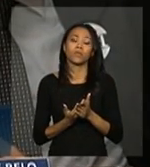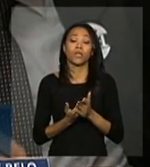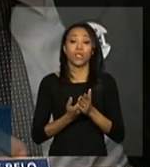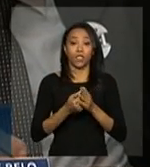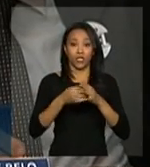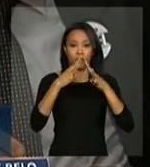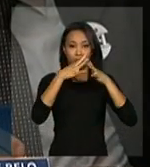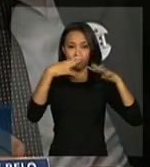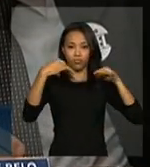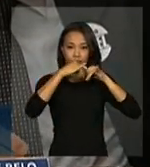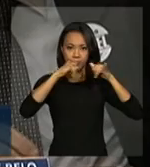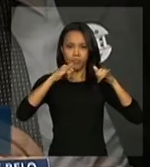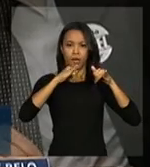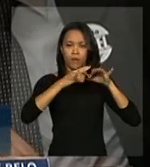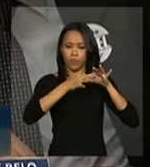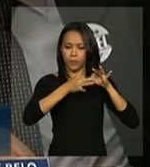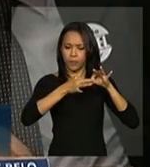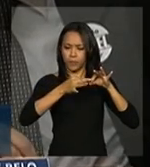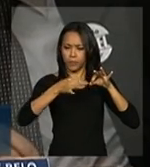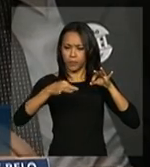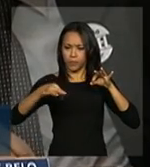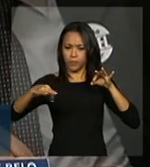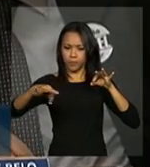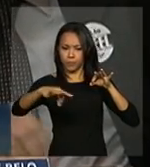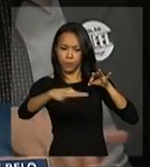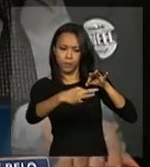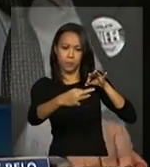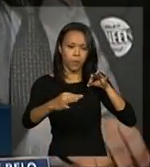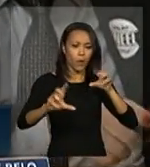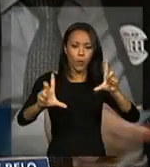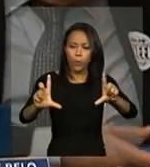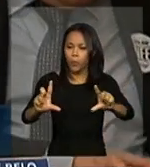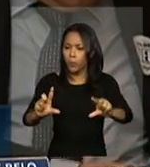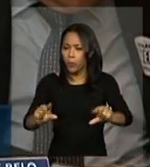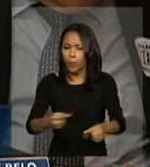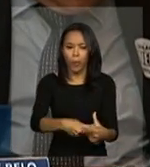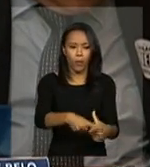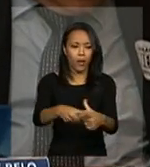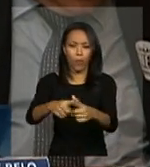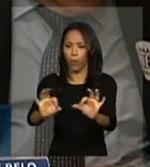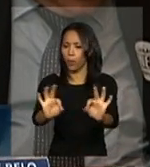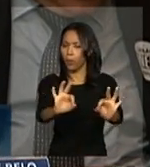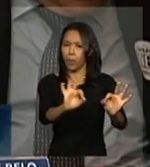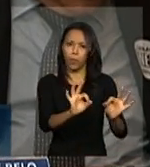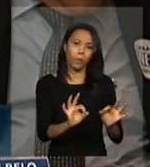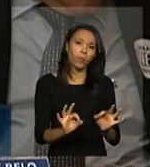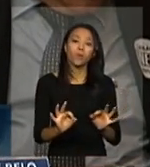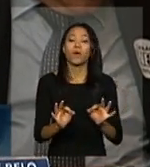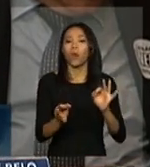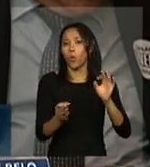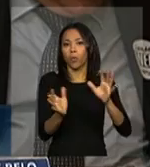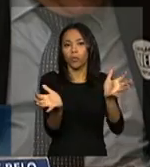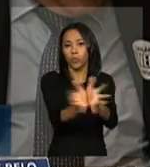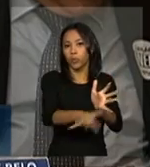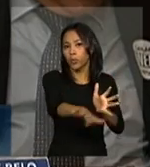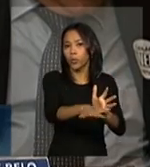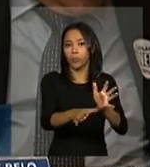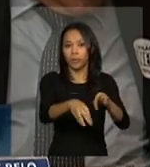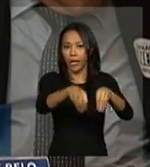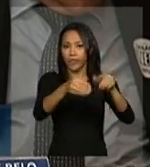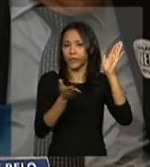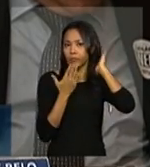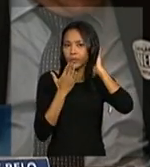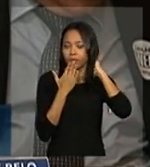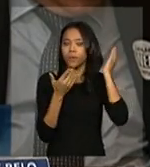linha, ele vai na área que tem menores problemas de impactos. Não tem, evita a área indígena, evita a unidade de